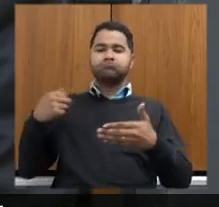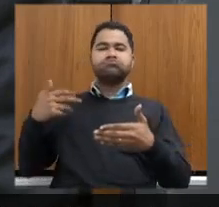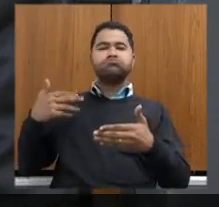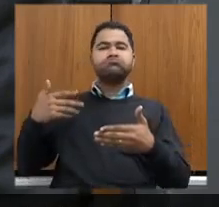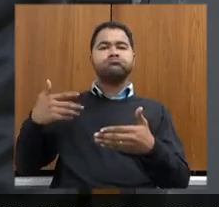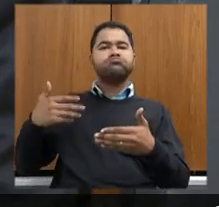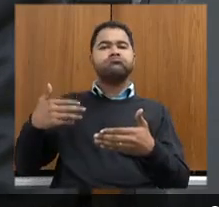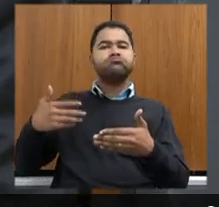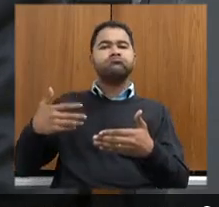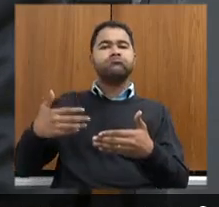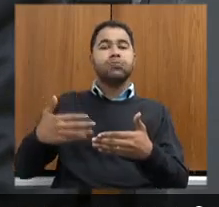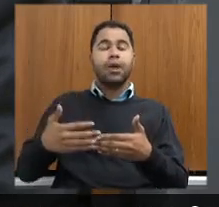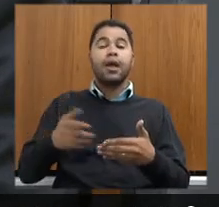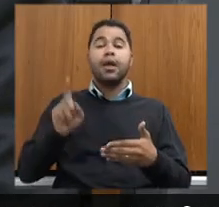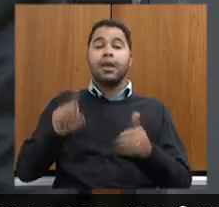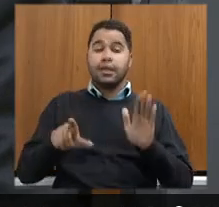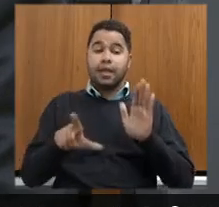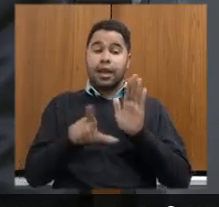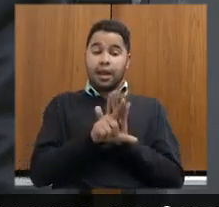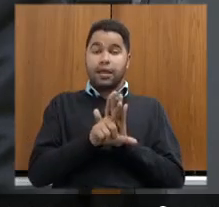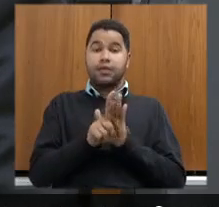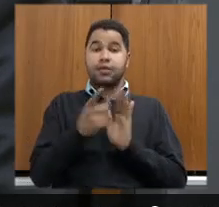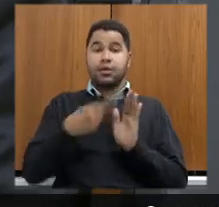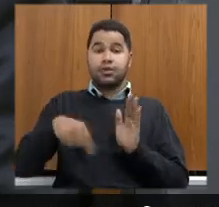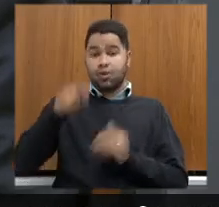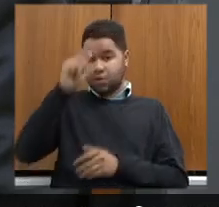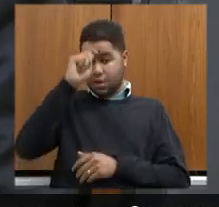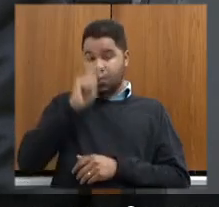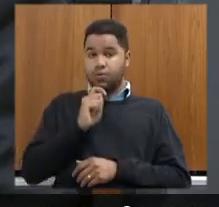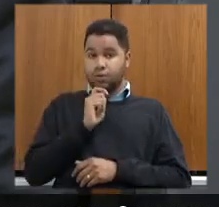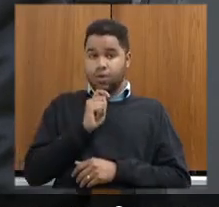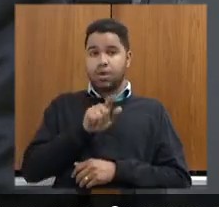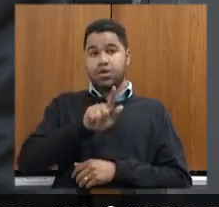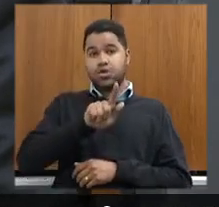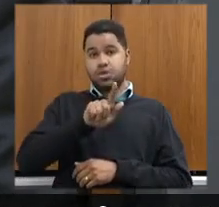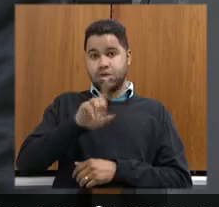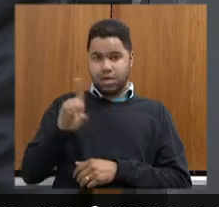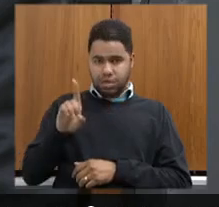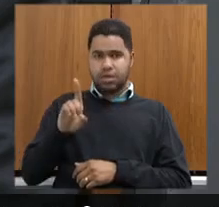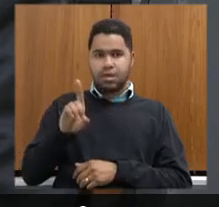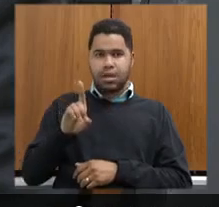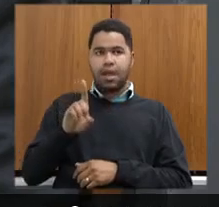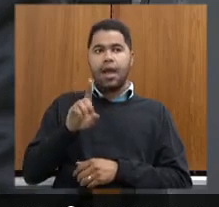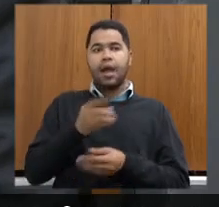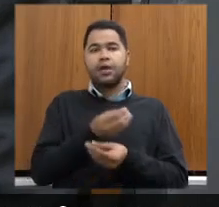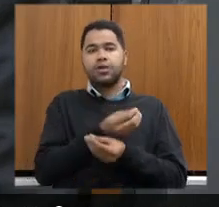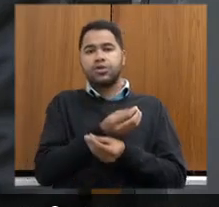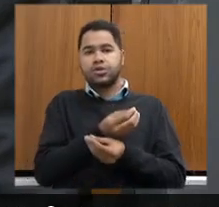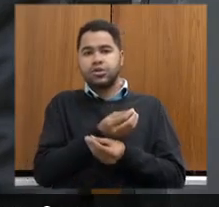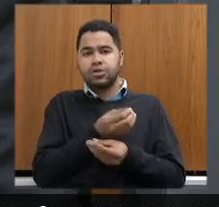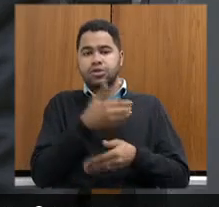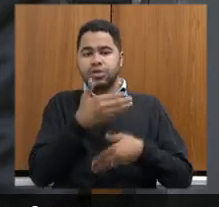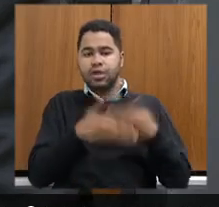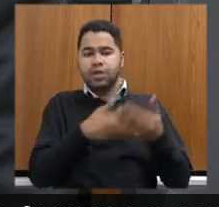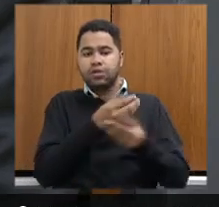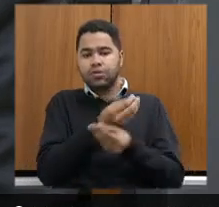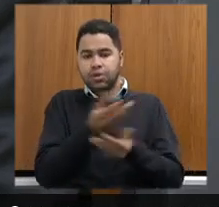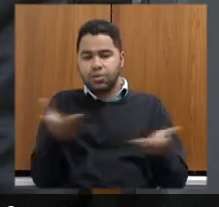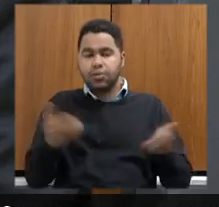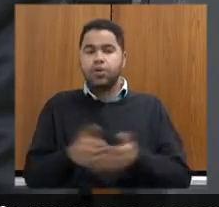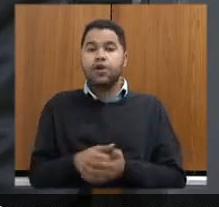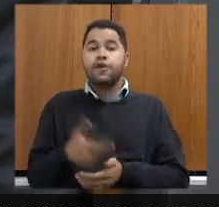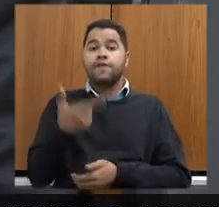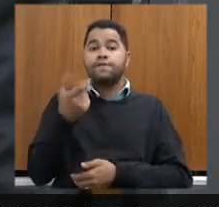através da lei da nossa autoria, a GD, a geração distribuída, nós temos 20